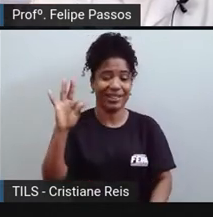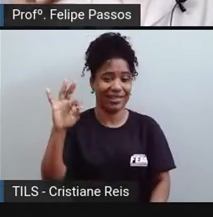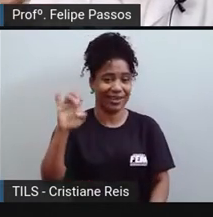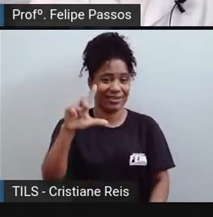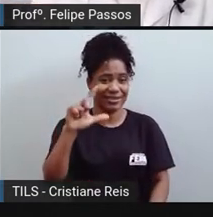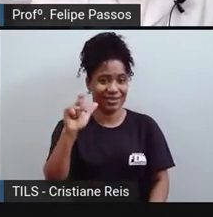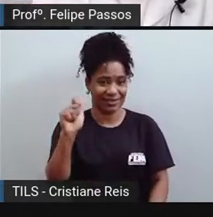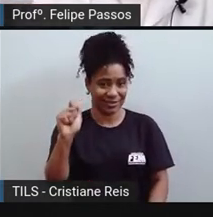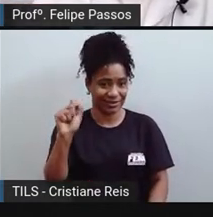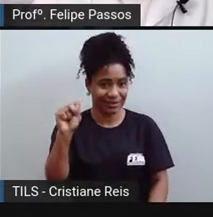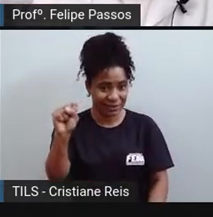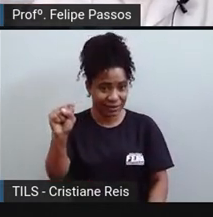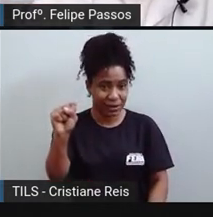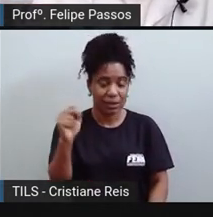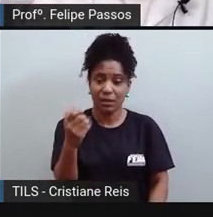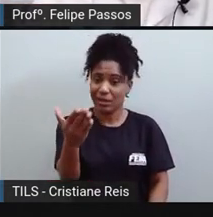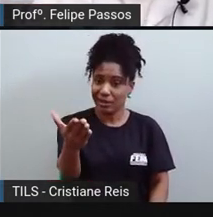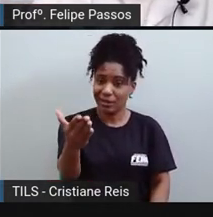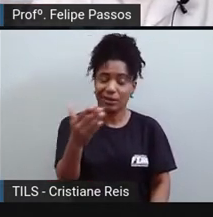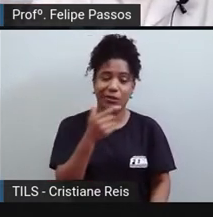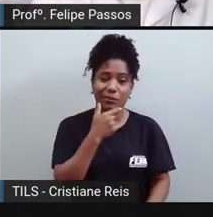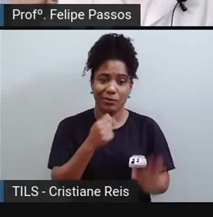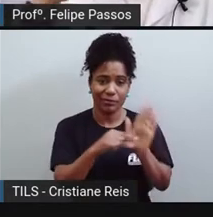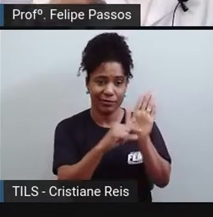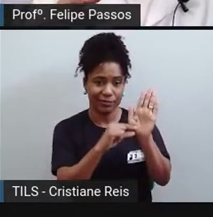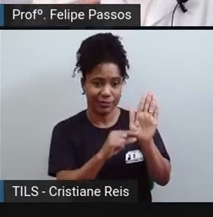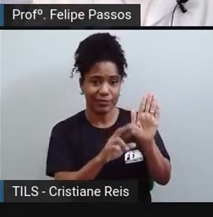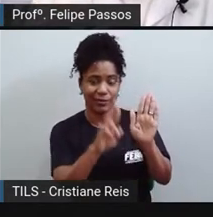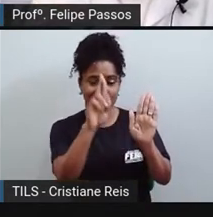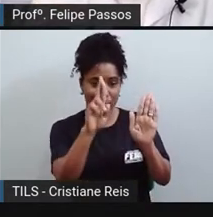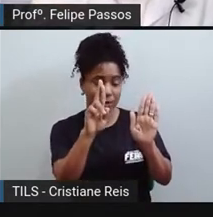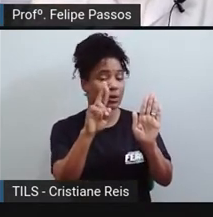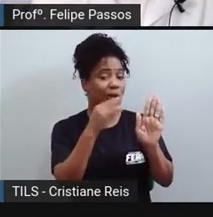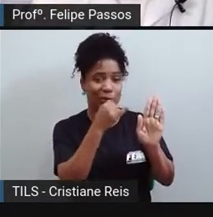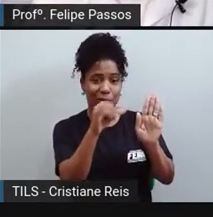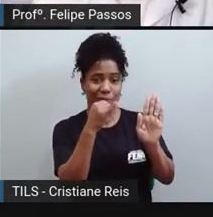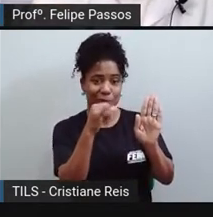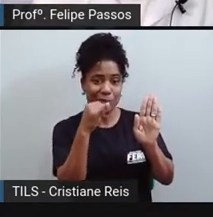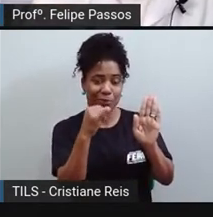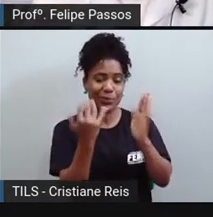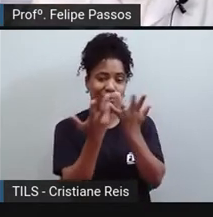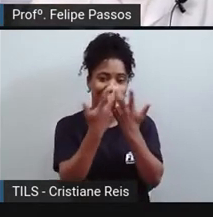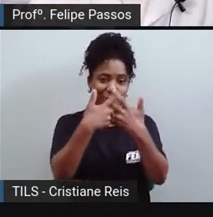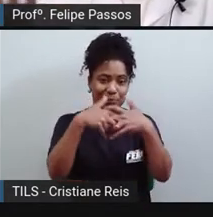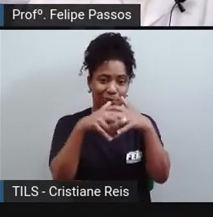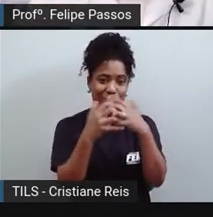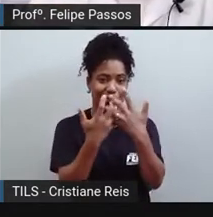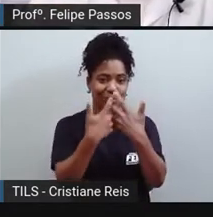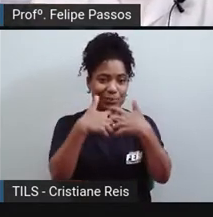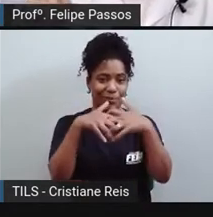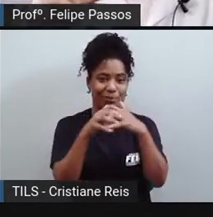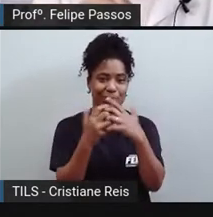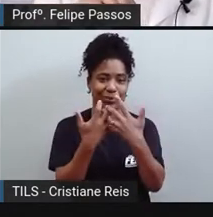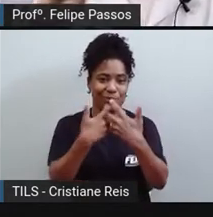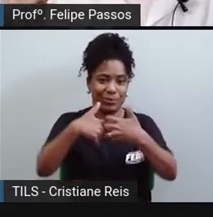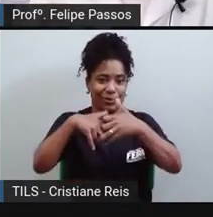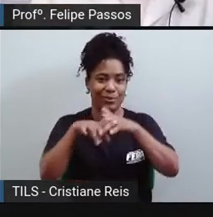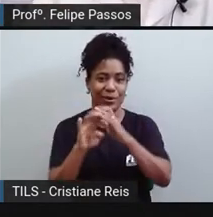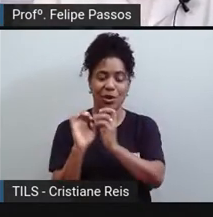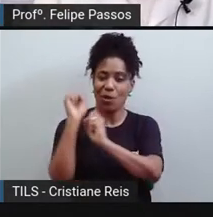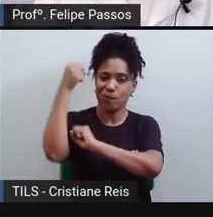descobriu como utilizar a energia elétrica com maior eficiência. Muitas dessas máquinas aí da Revolução Industrial passaram, né, pela